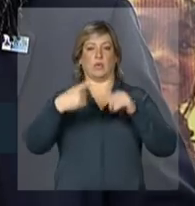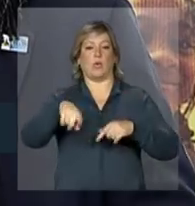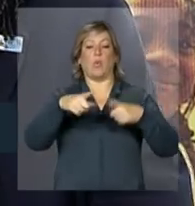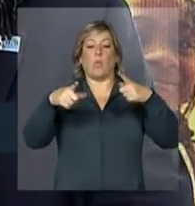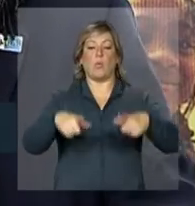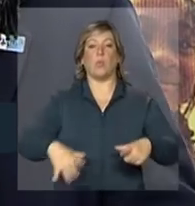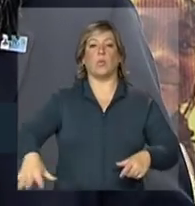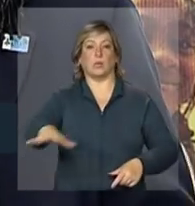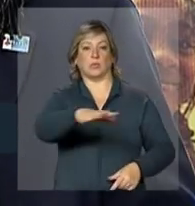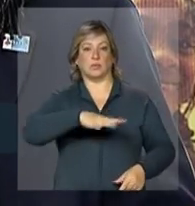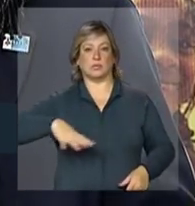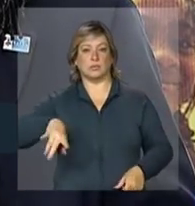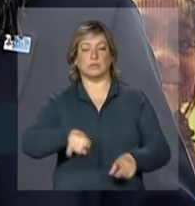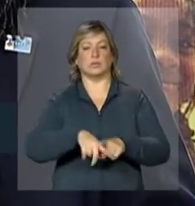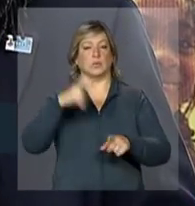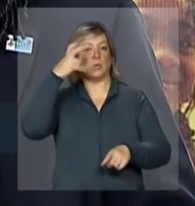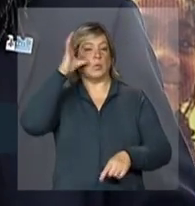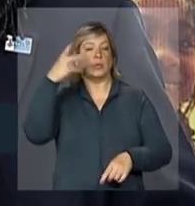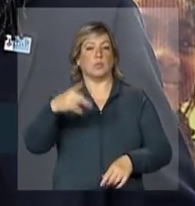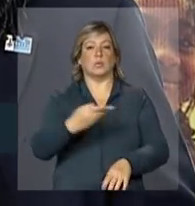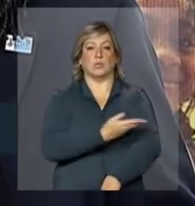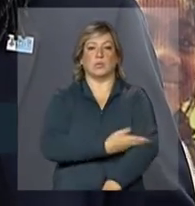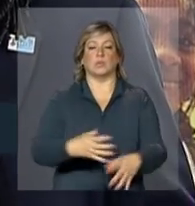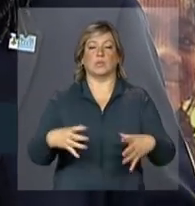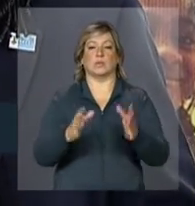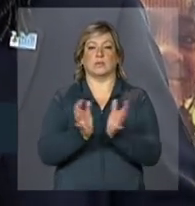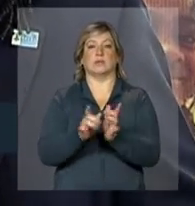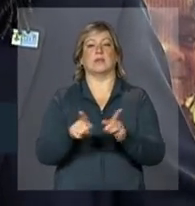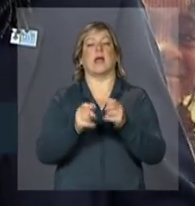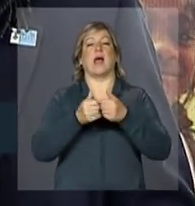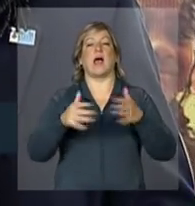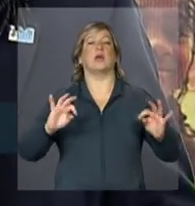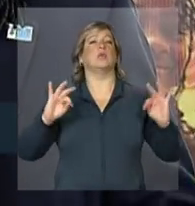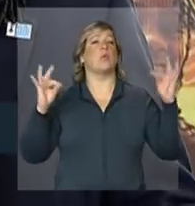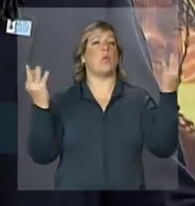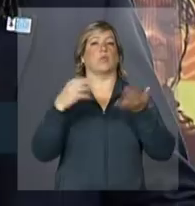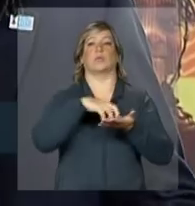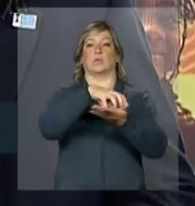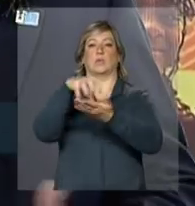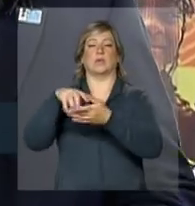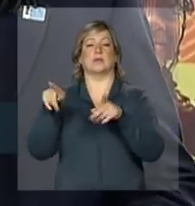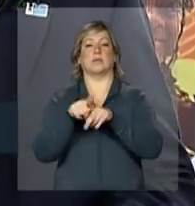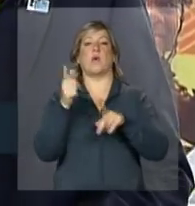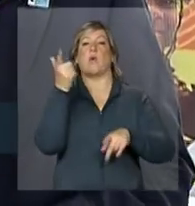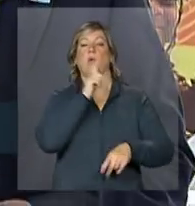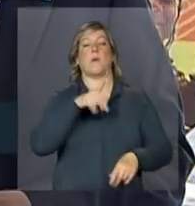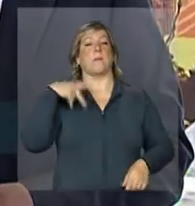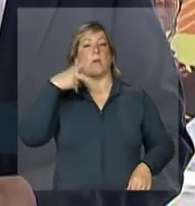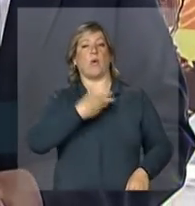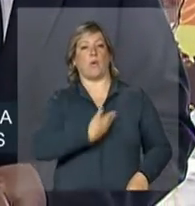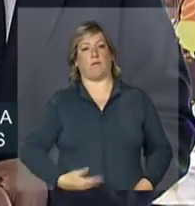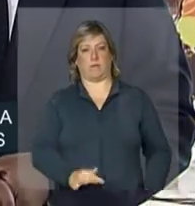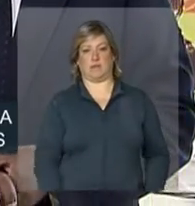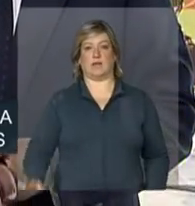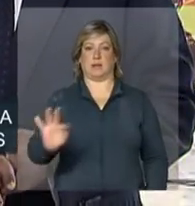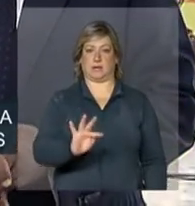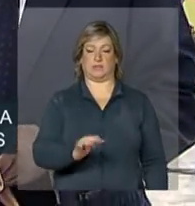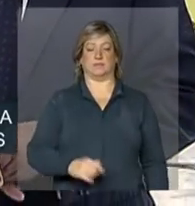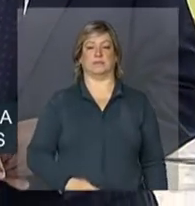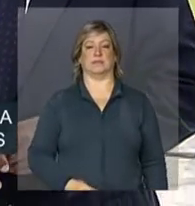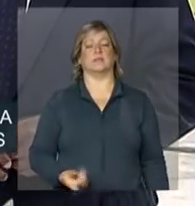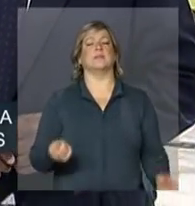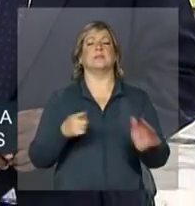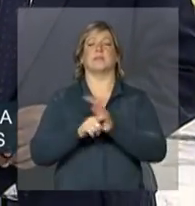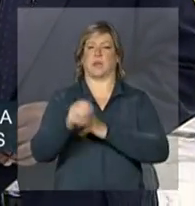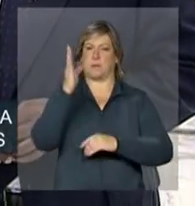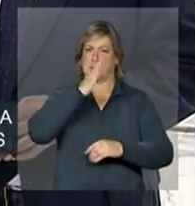e abre-se todas as possibilidades para que as comunidades tenham acesso às outras instrumentais e políticas do governo federal. O Brasil é